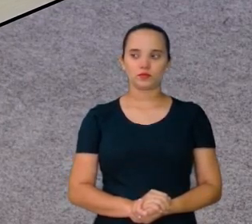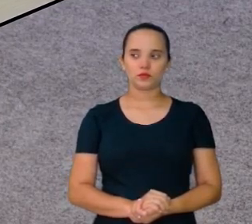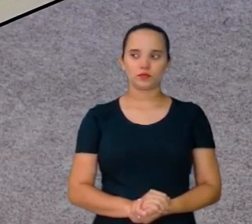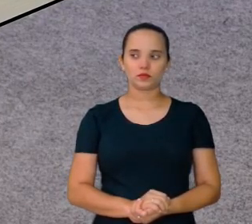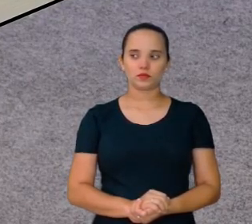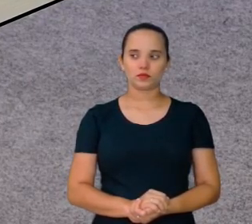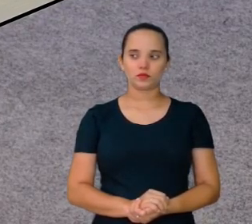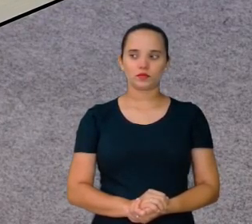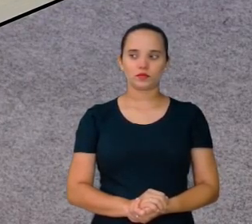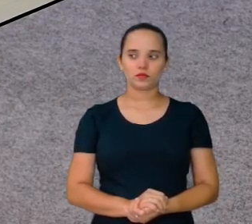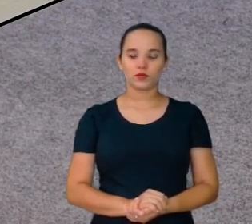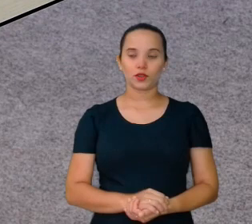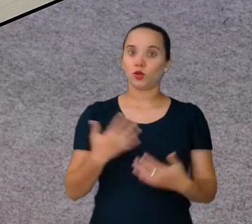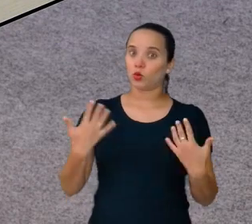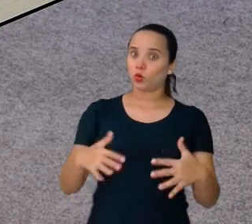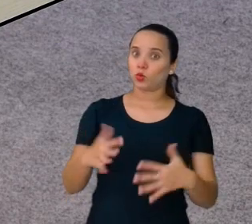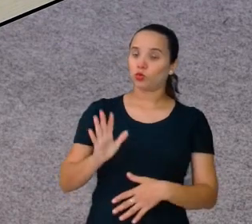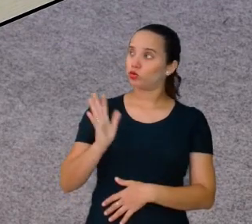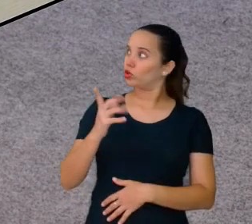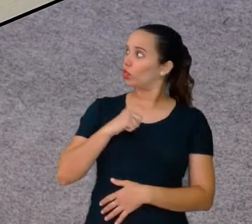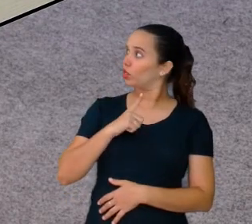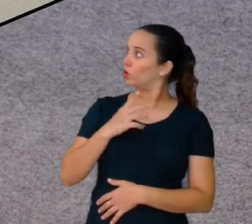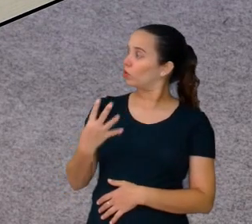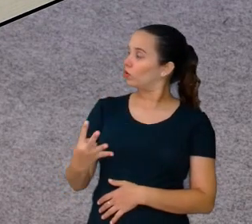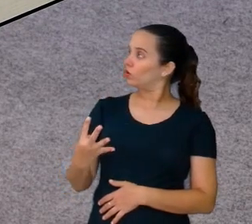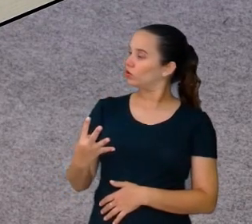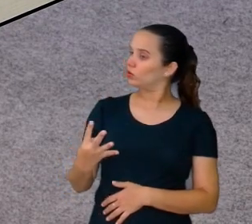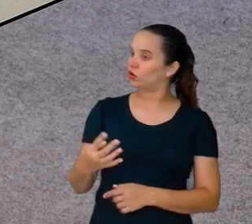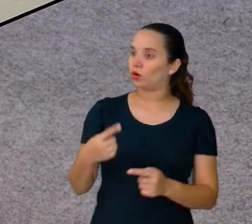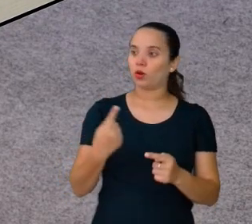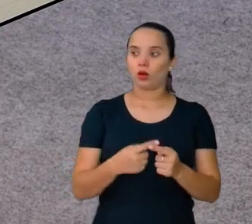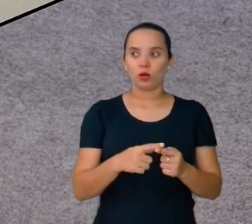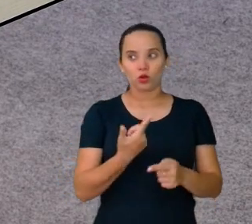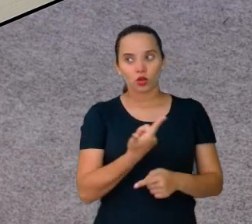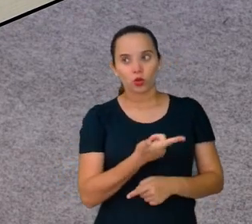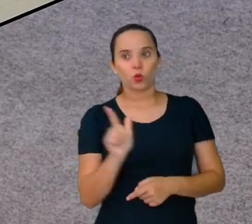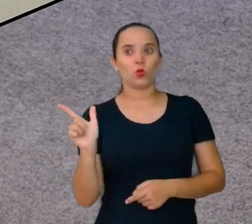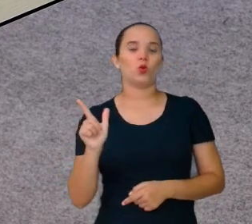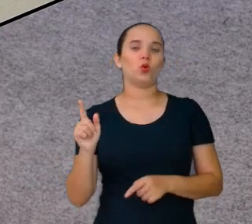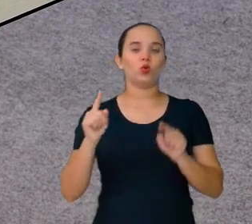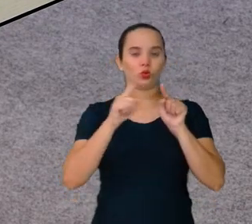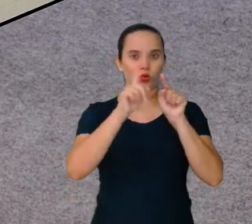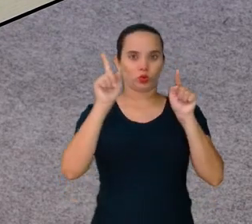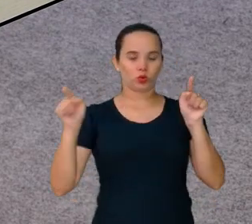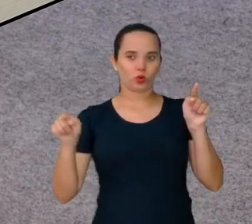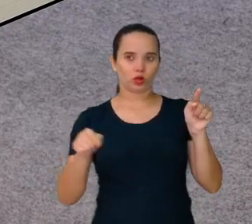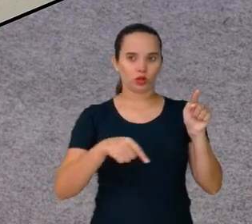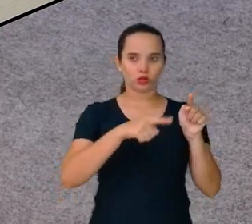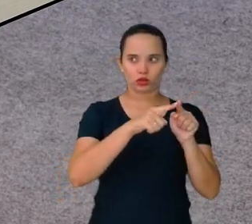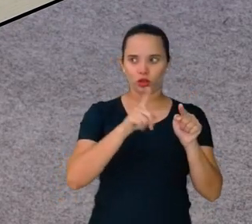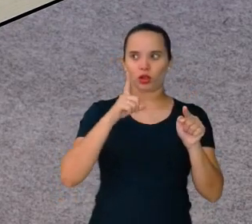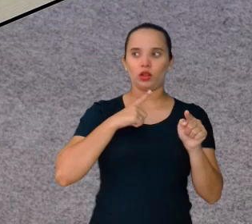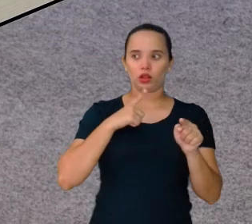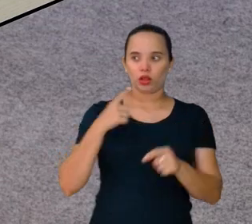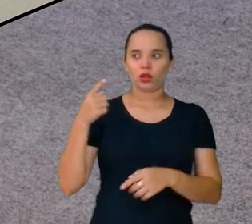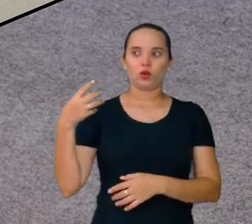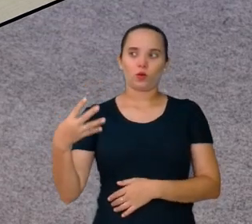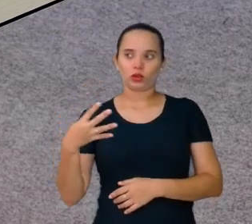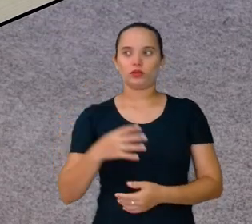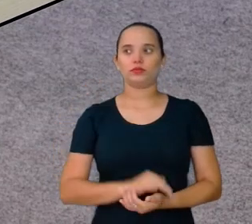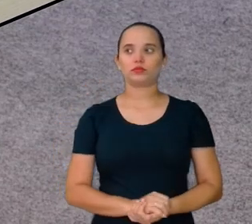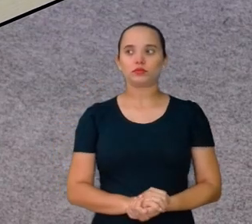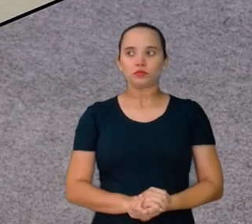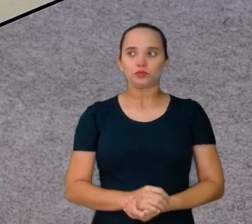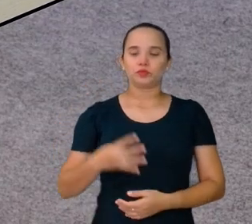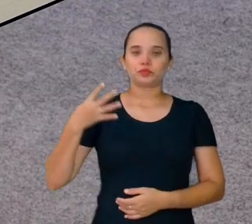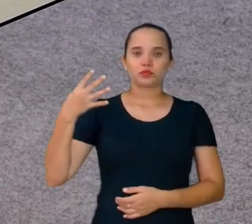Aqui é 4. Porque é o próximo quadrado de lado 4. Eu tenho quanto?